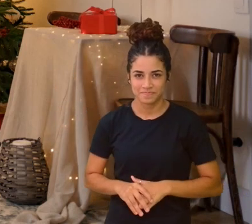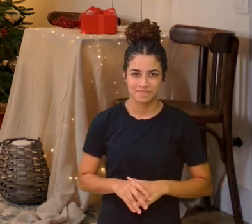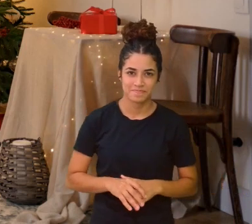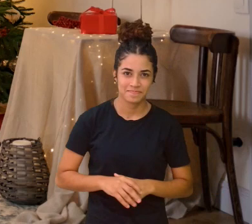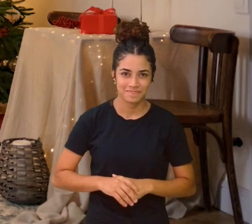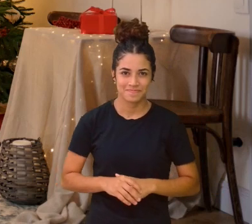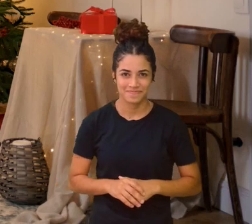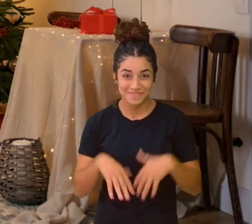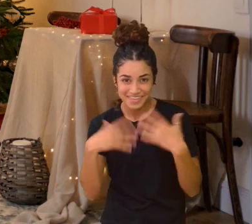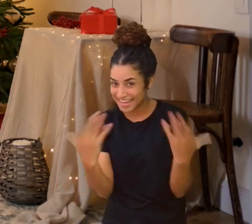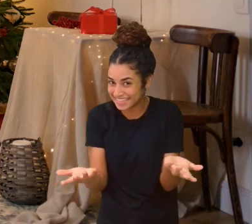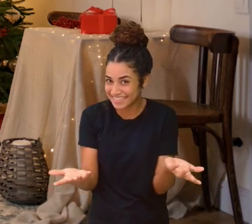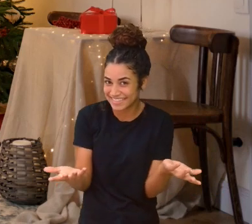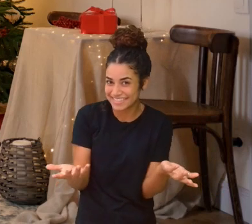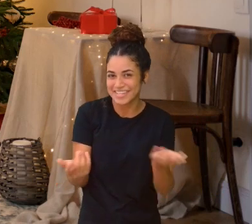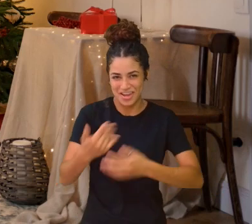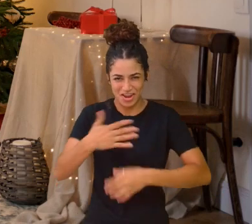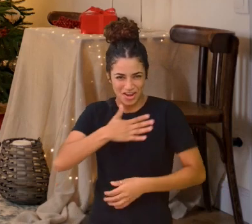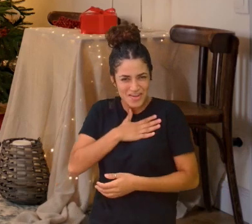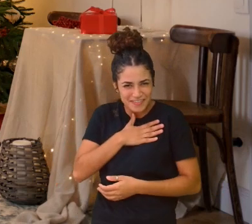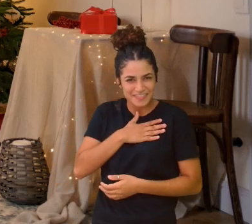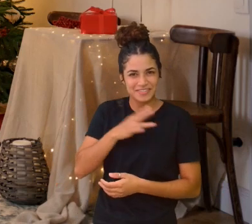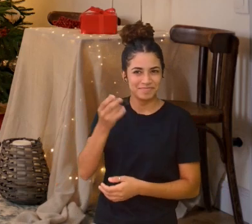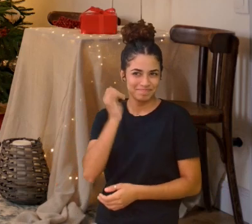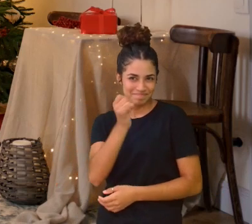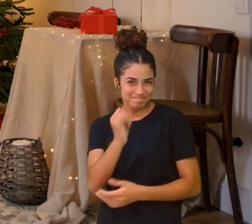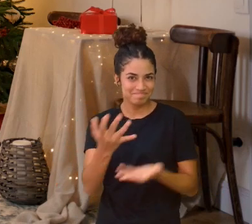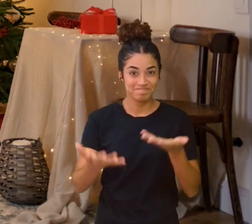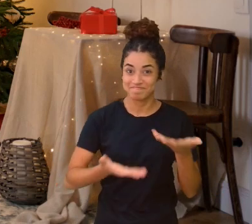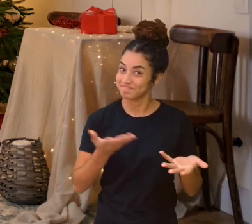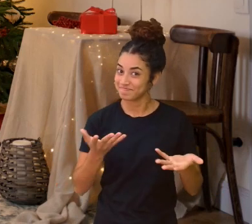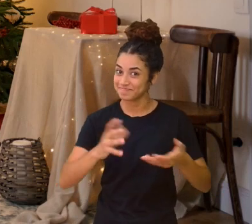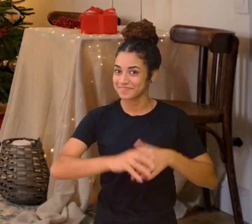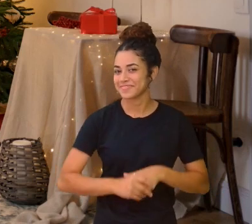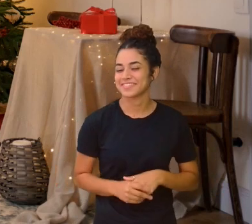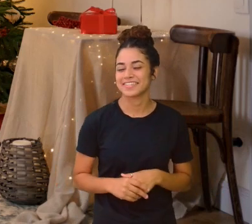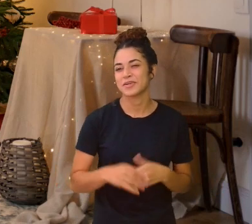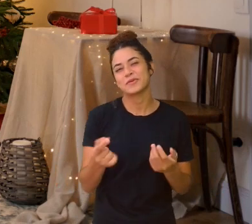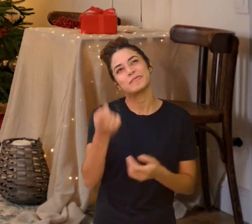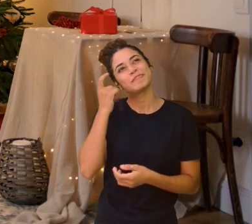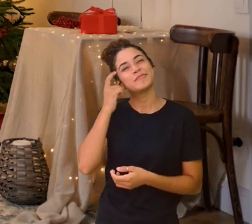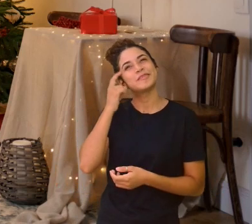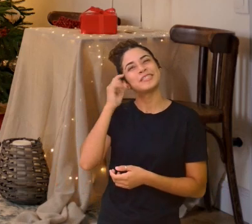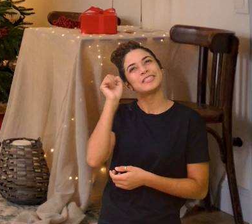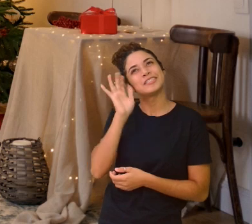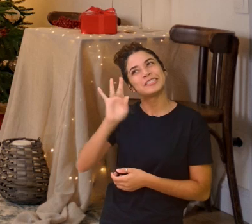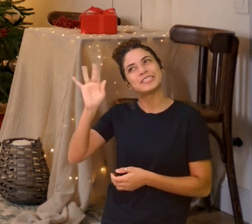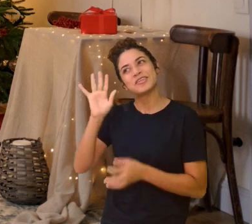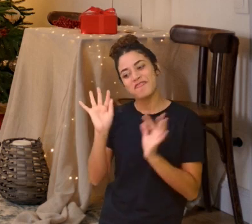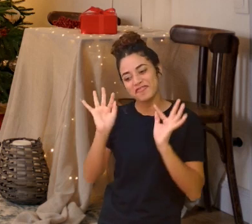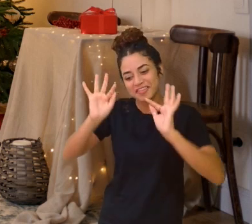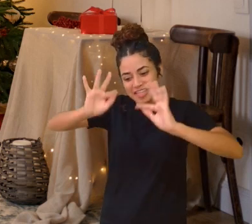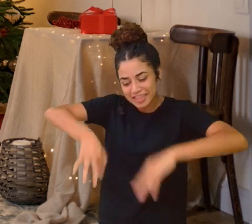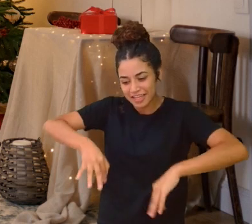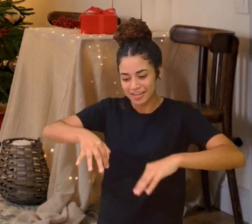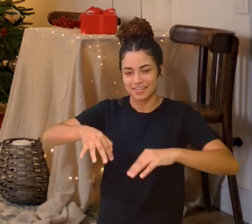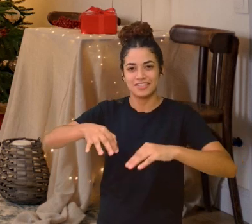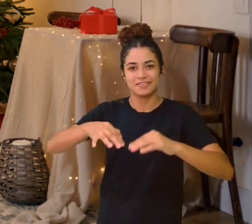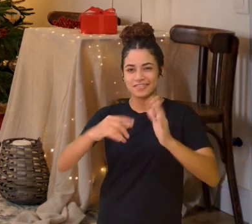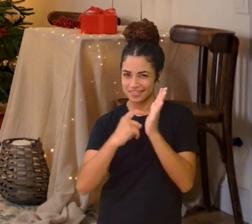E aí, crianças? Gostaram do conto? Pensaram nesse finalzinho aí